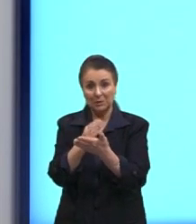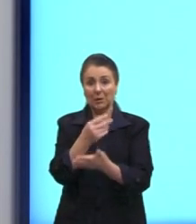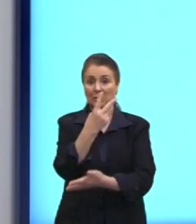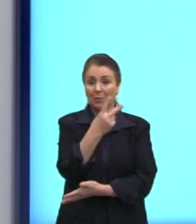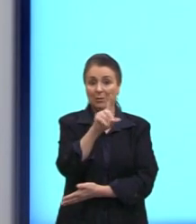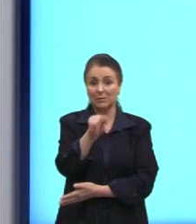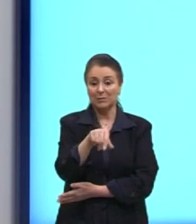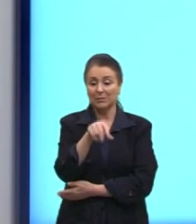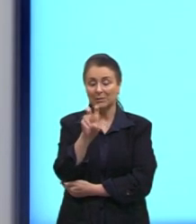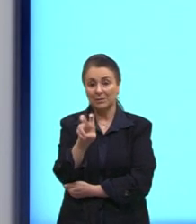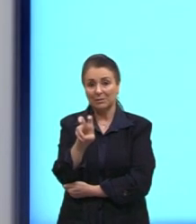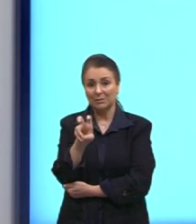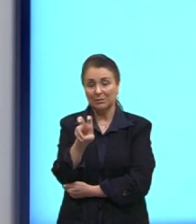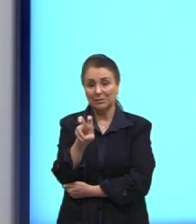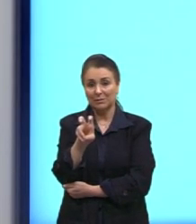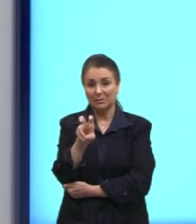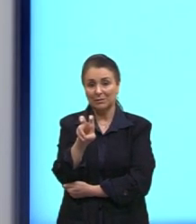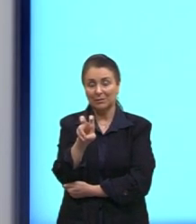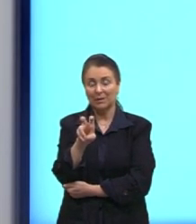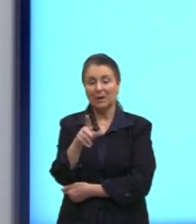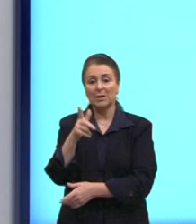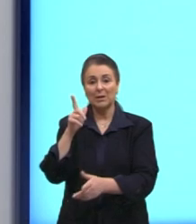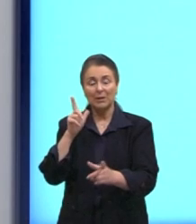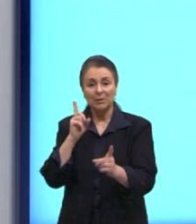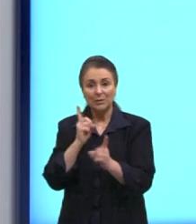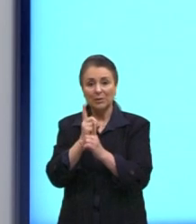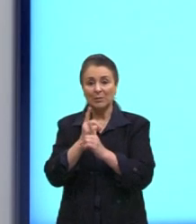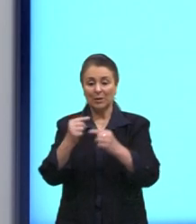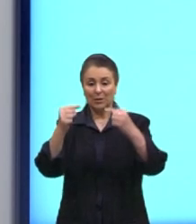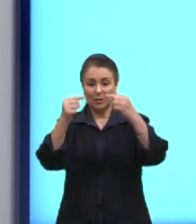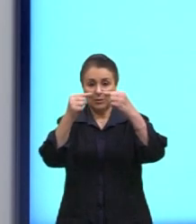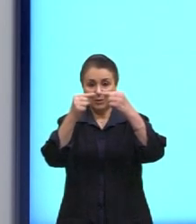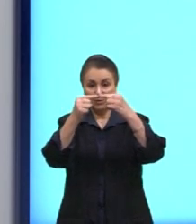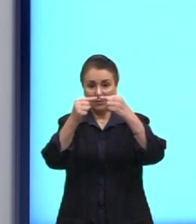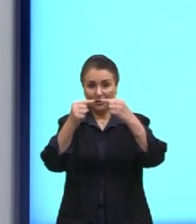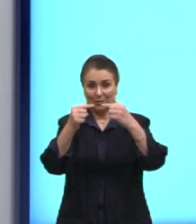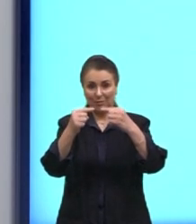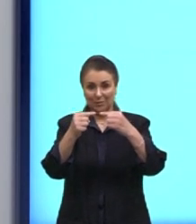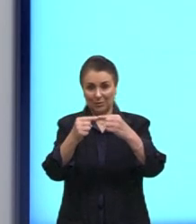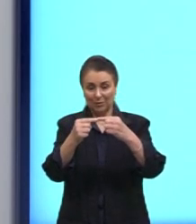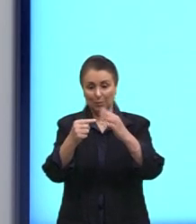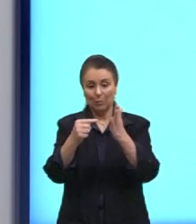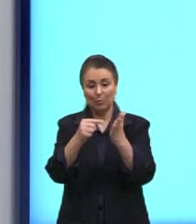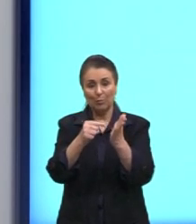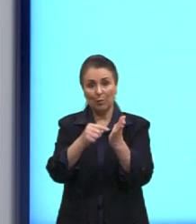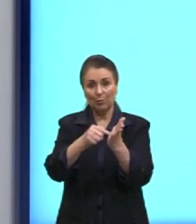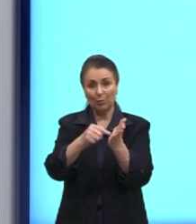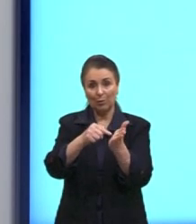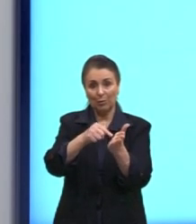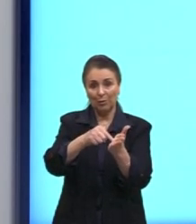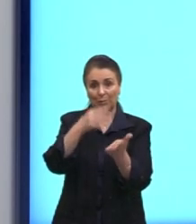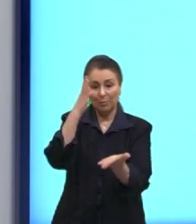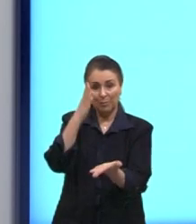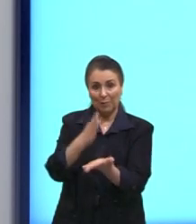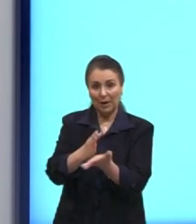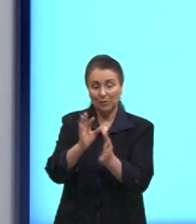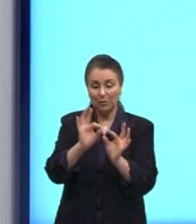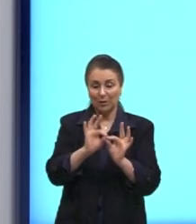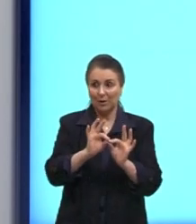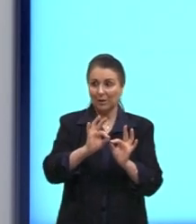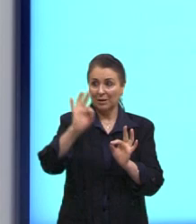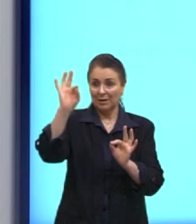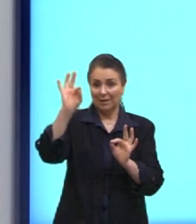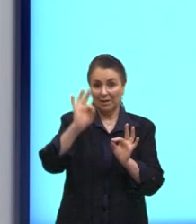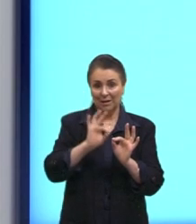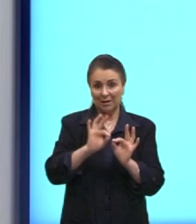,5 também. Então, cheguei em um par ordenado. Eu sei qual é o ponto médio nessa reta aqui,